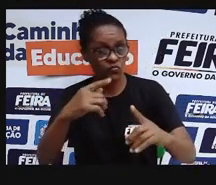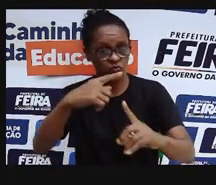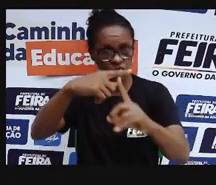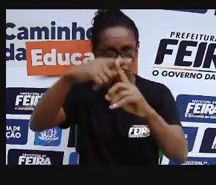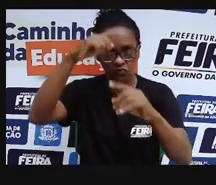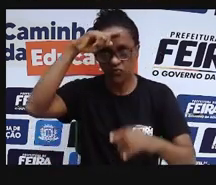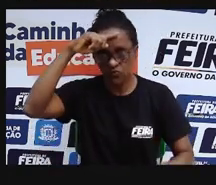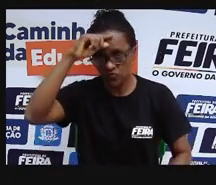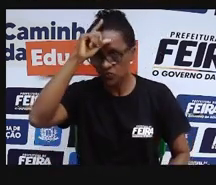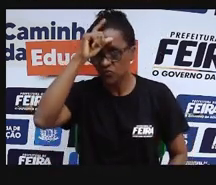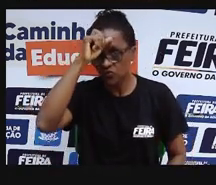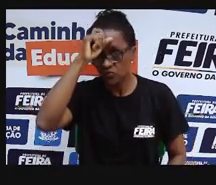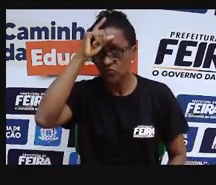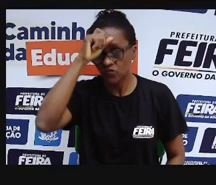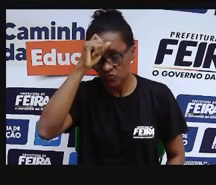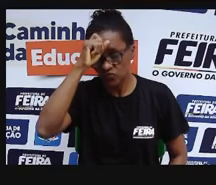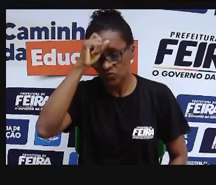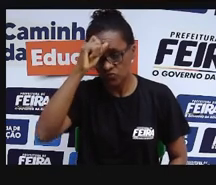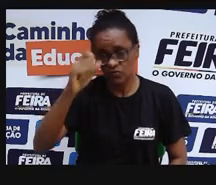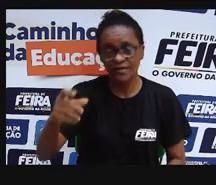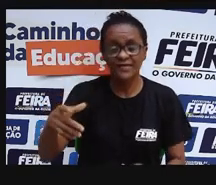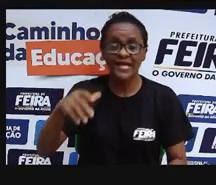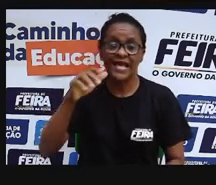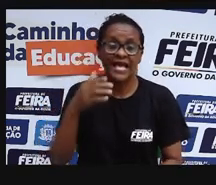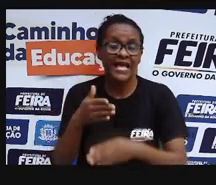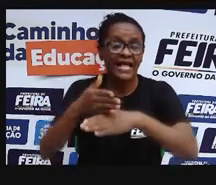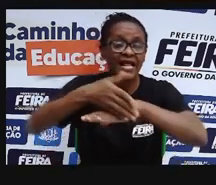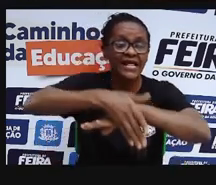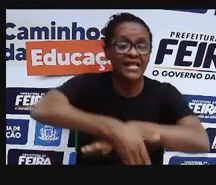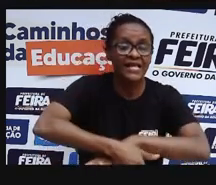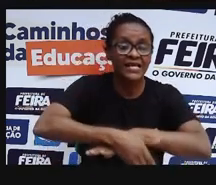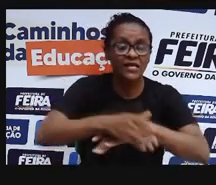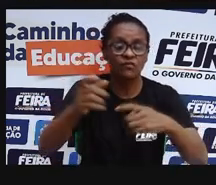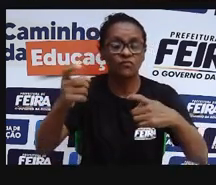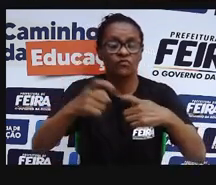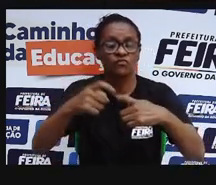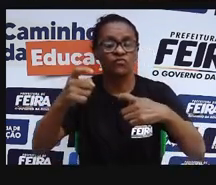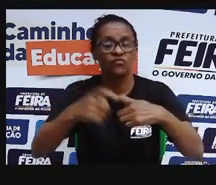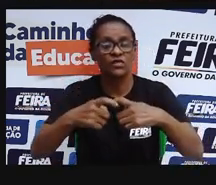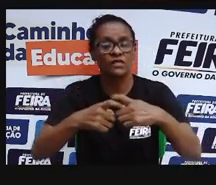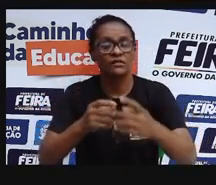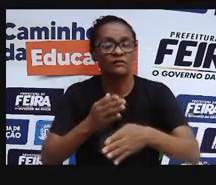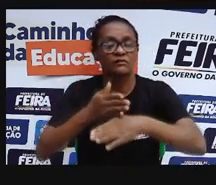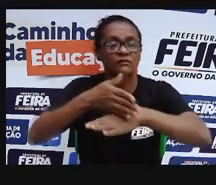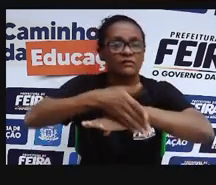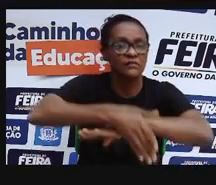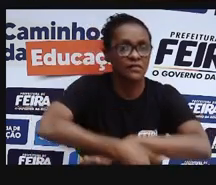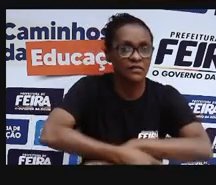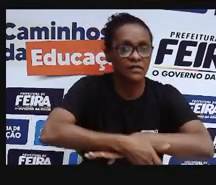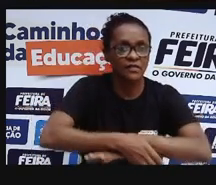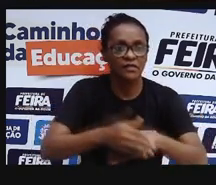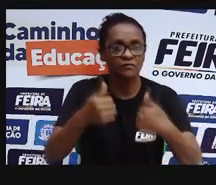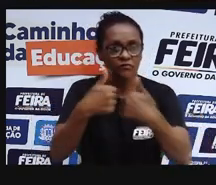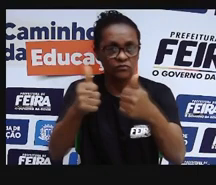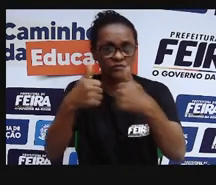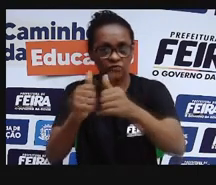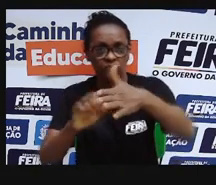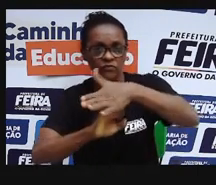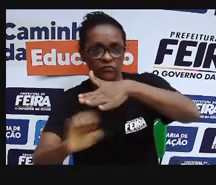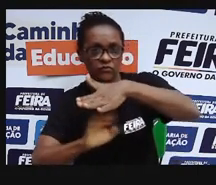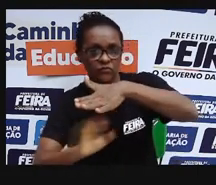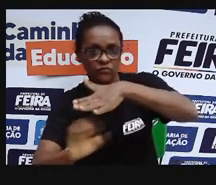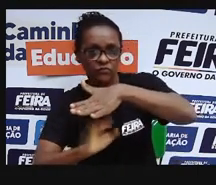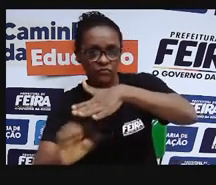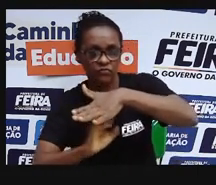acesso à vacinação, acesso a um hospital, acesso a um transporte público de qualidade.